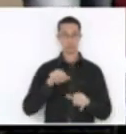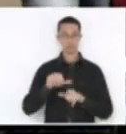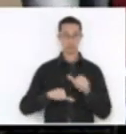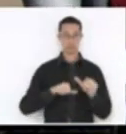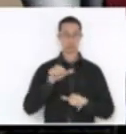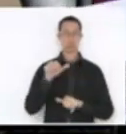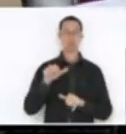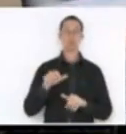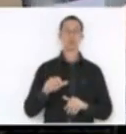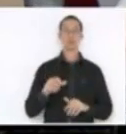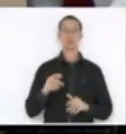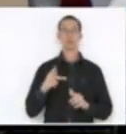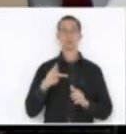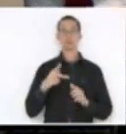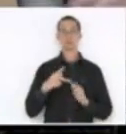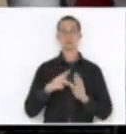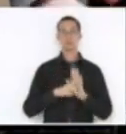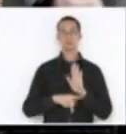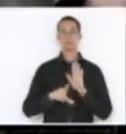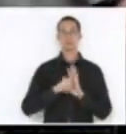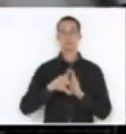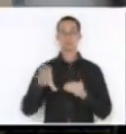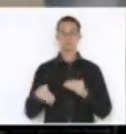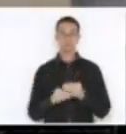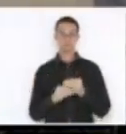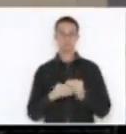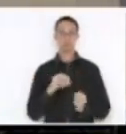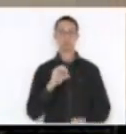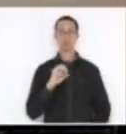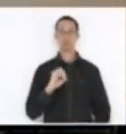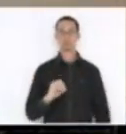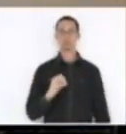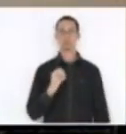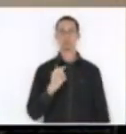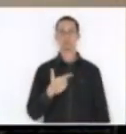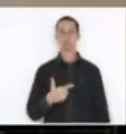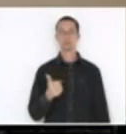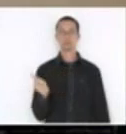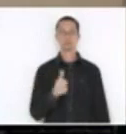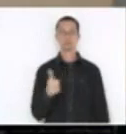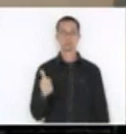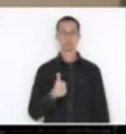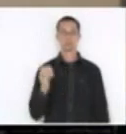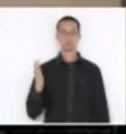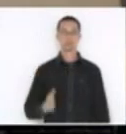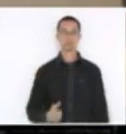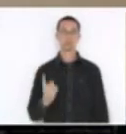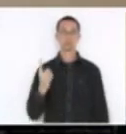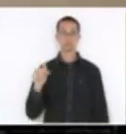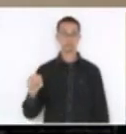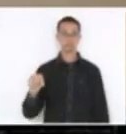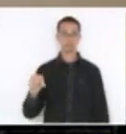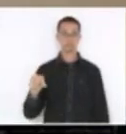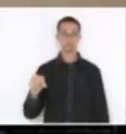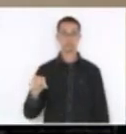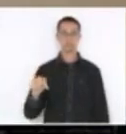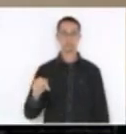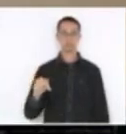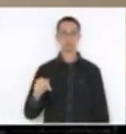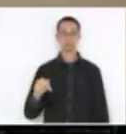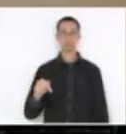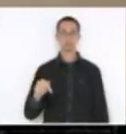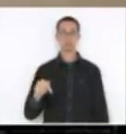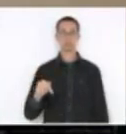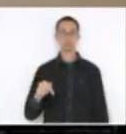PLC 00211, 2017, de autoria